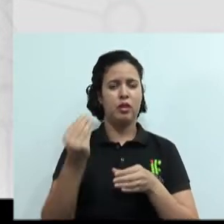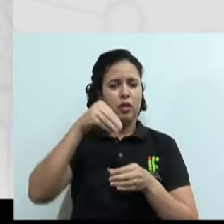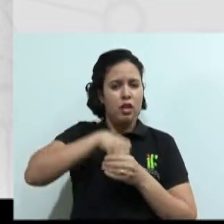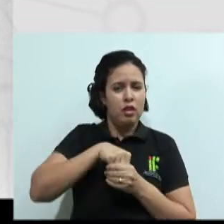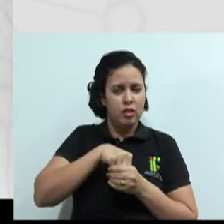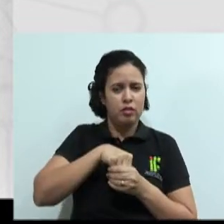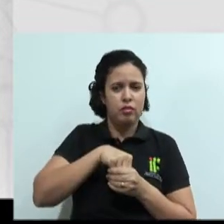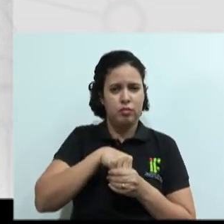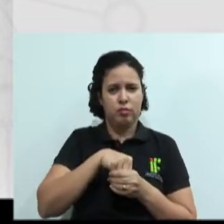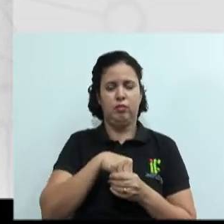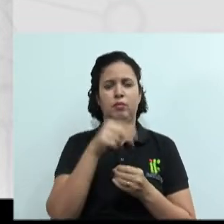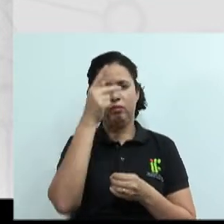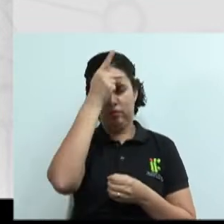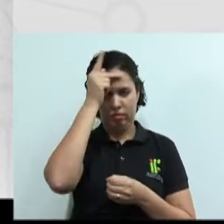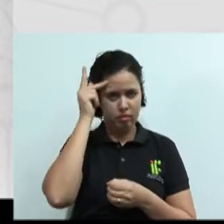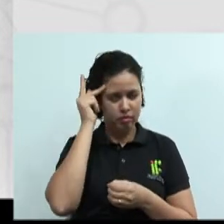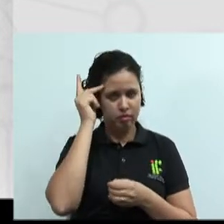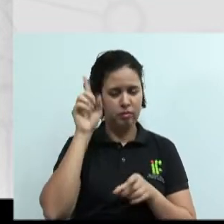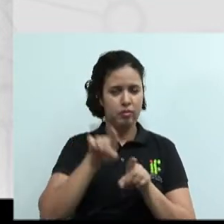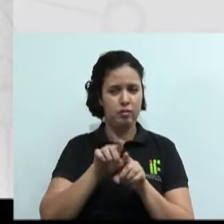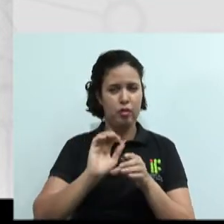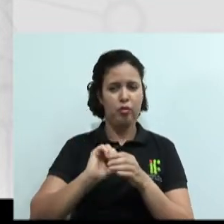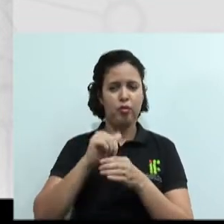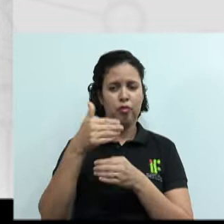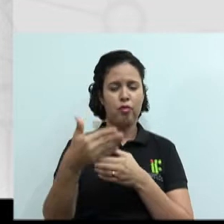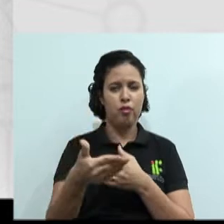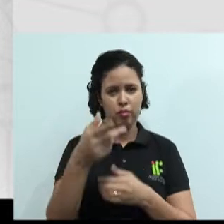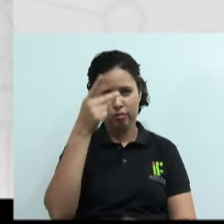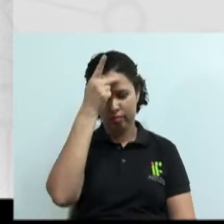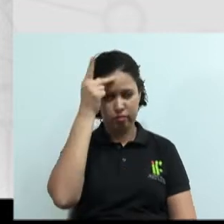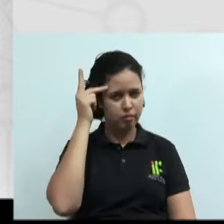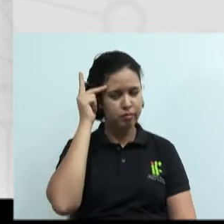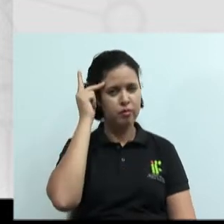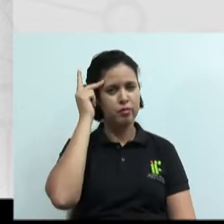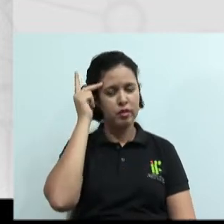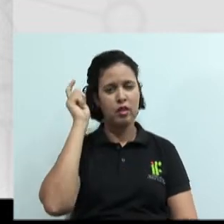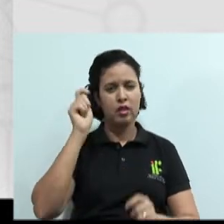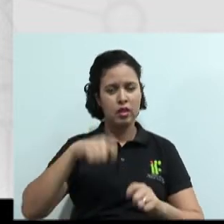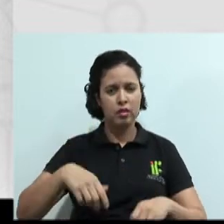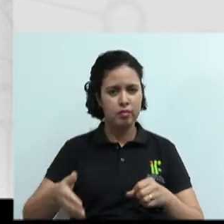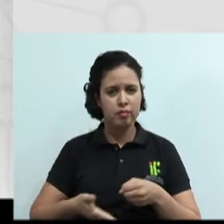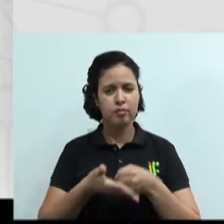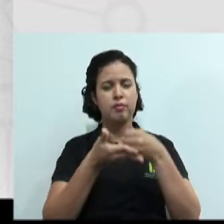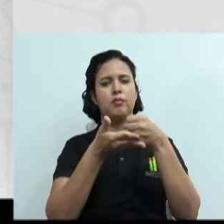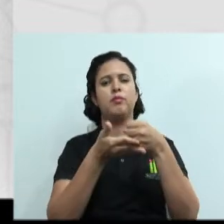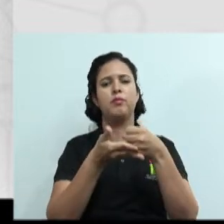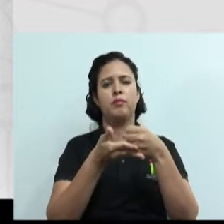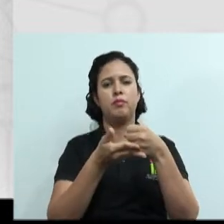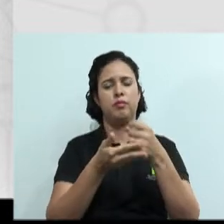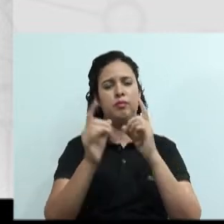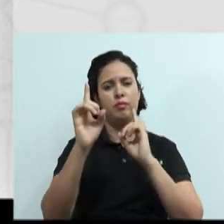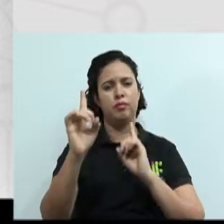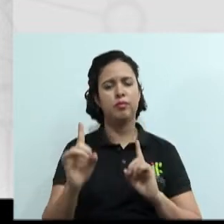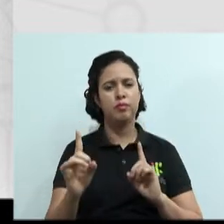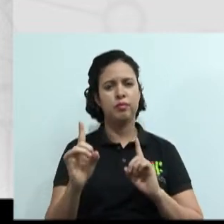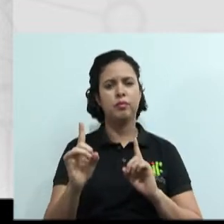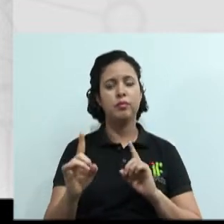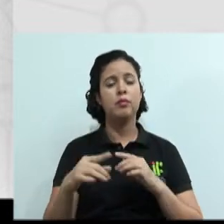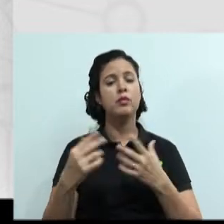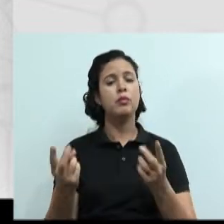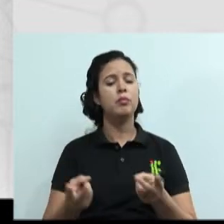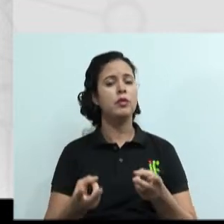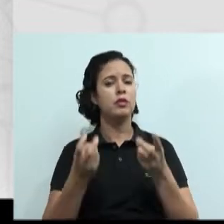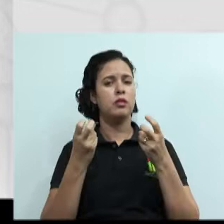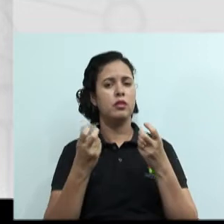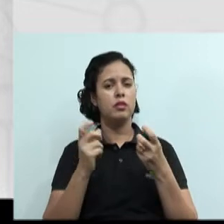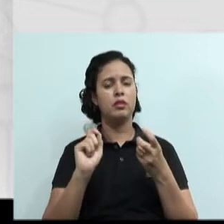crescimento individual, levando a negociação a um patamar satisfatório para ambas as partes. Então, perceba que